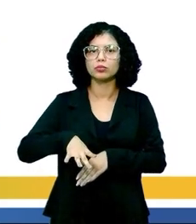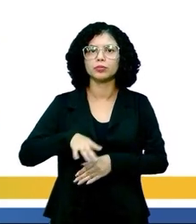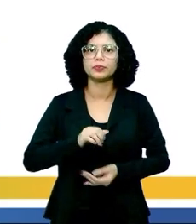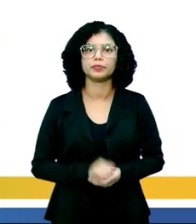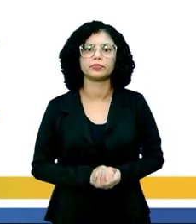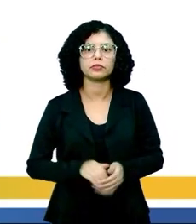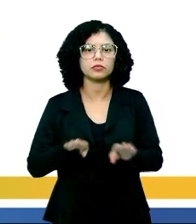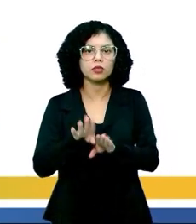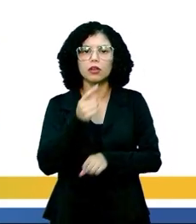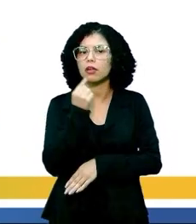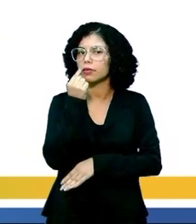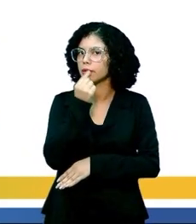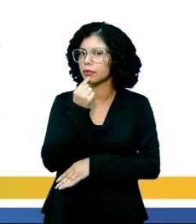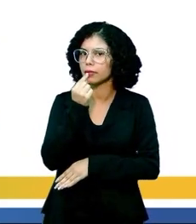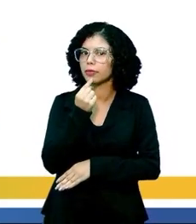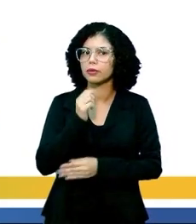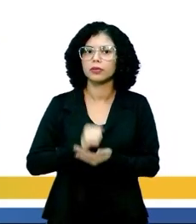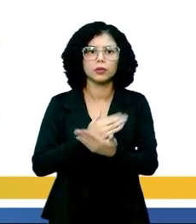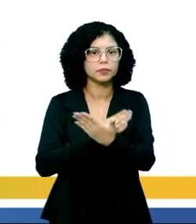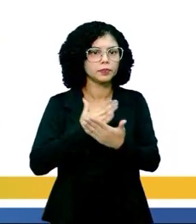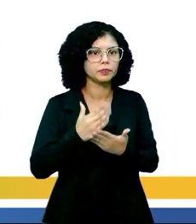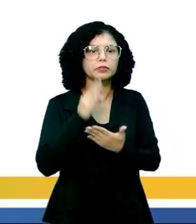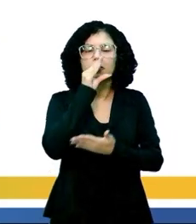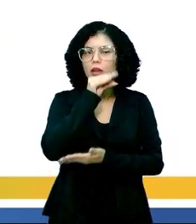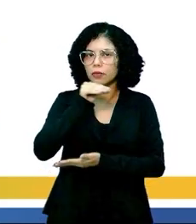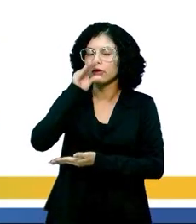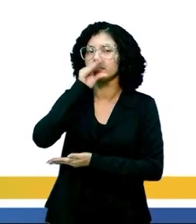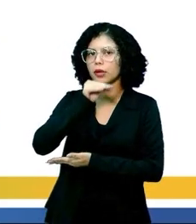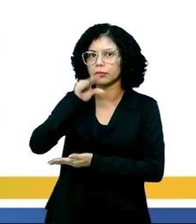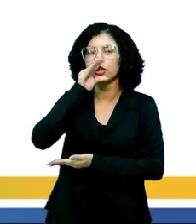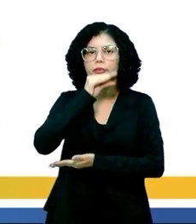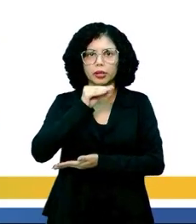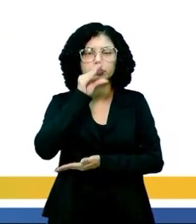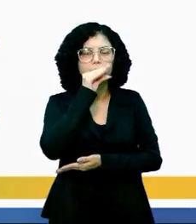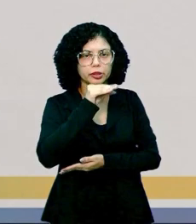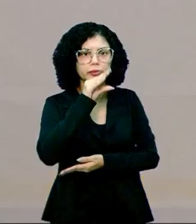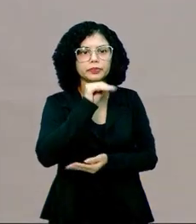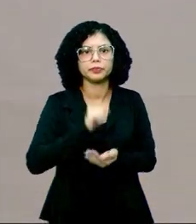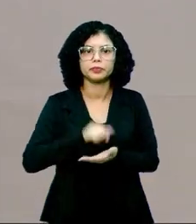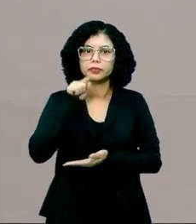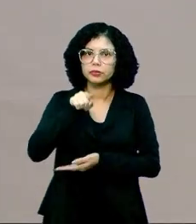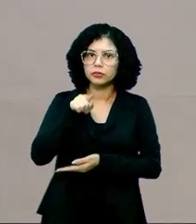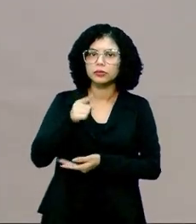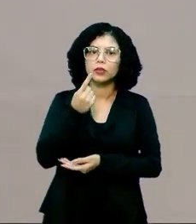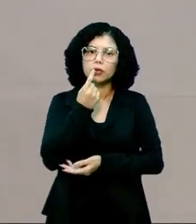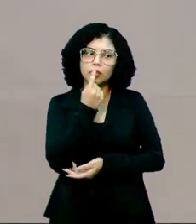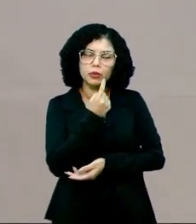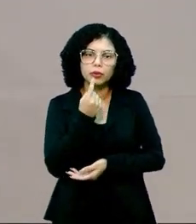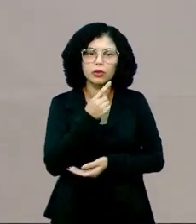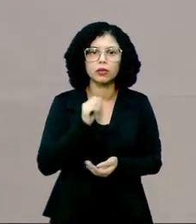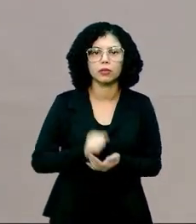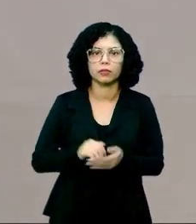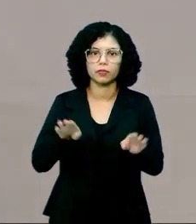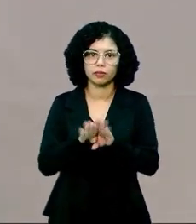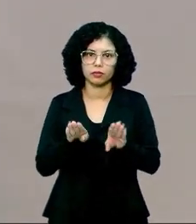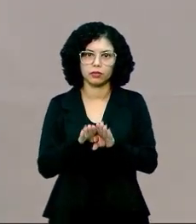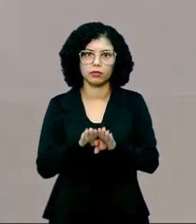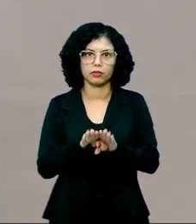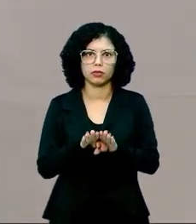função da boca aí? É o início de tudo, o início da digestão. Aqui, pessoal, a gente chama de digestão